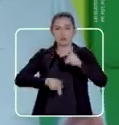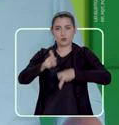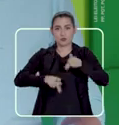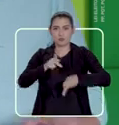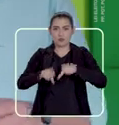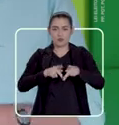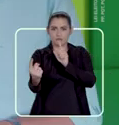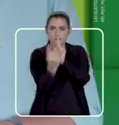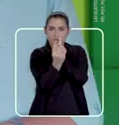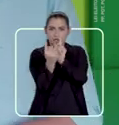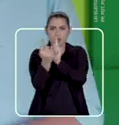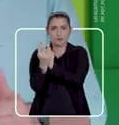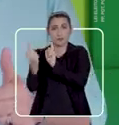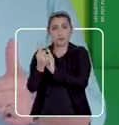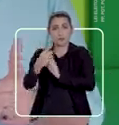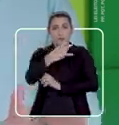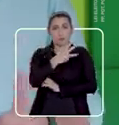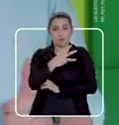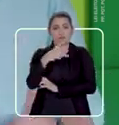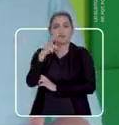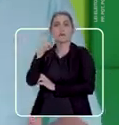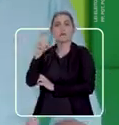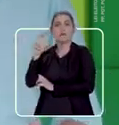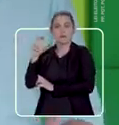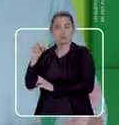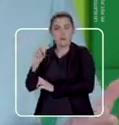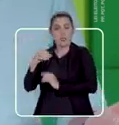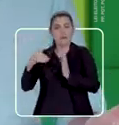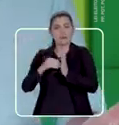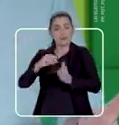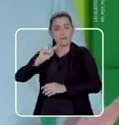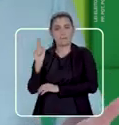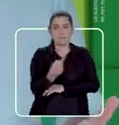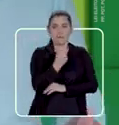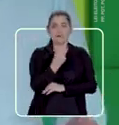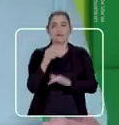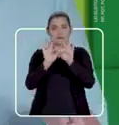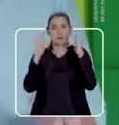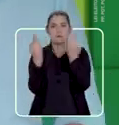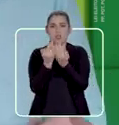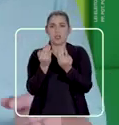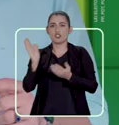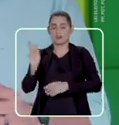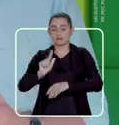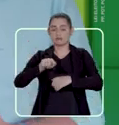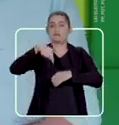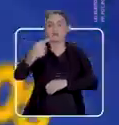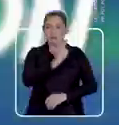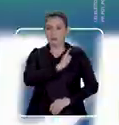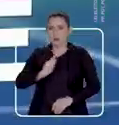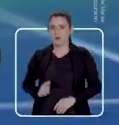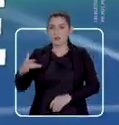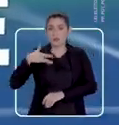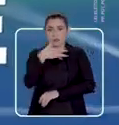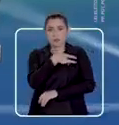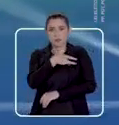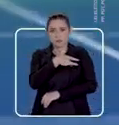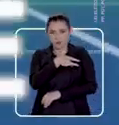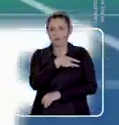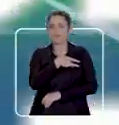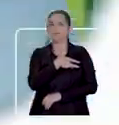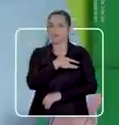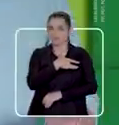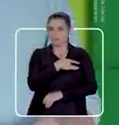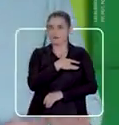populares para atender de 350 a 1.000 famílias já no próximo governo. Saúde.